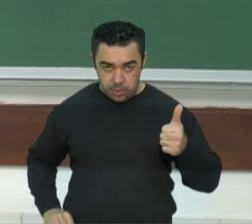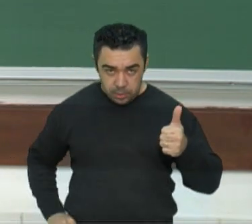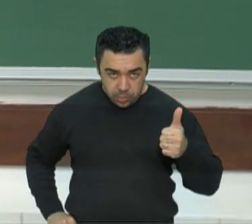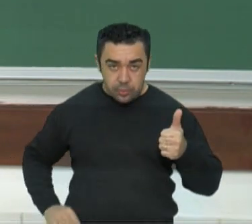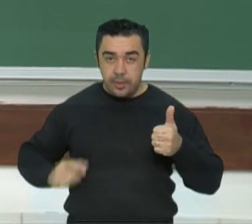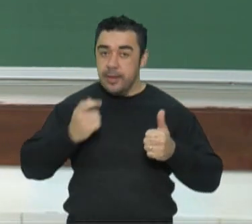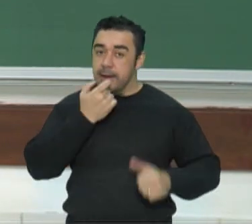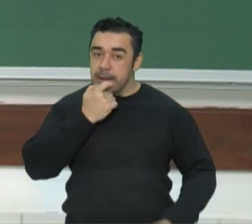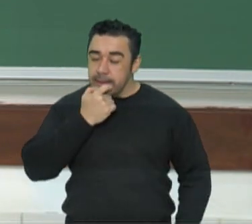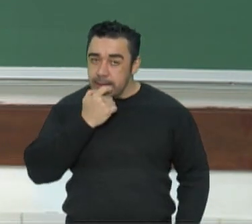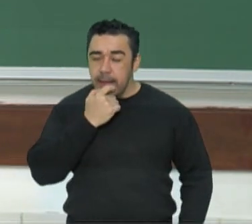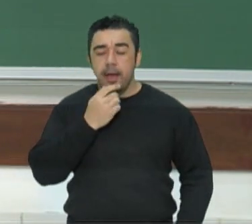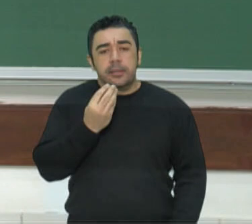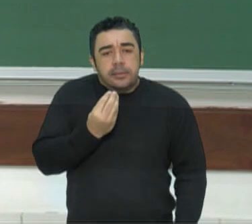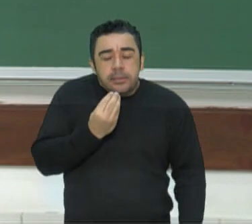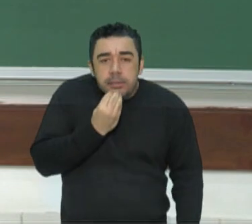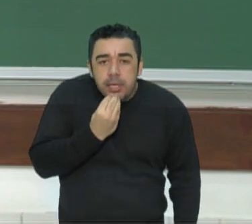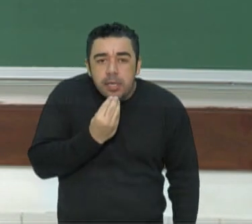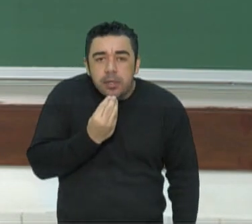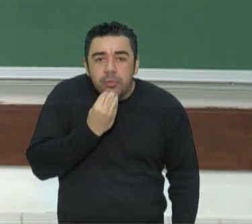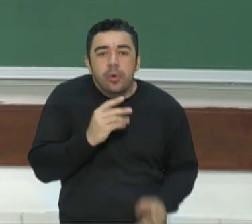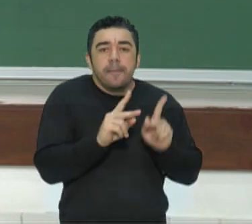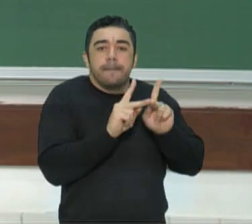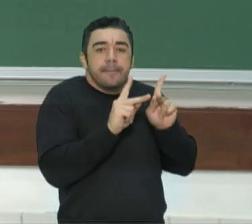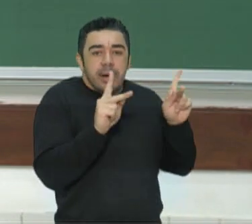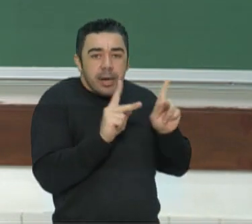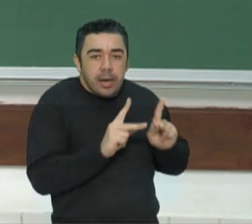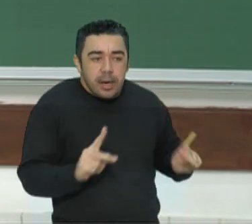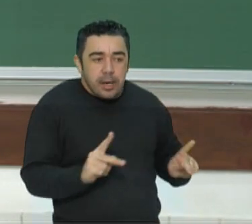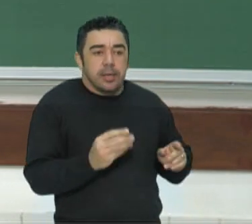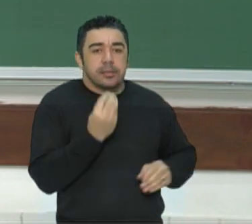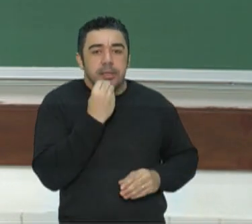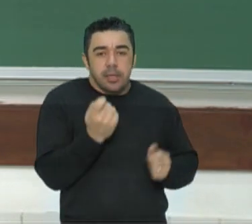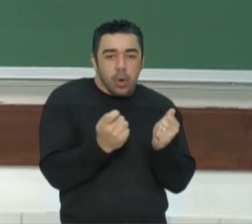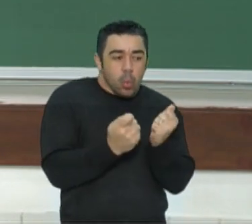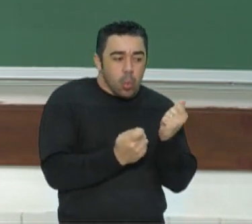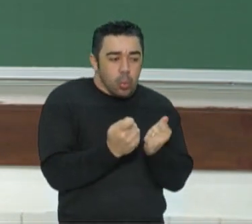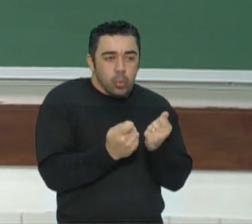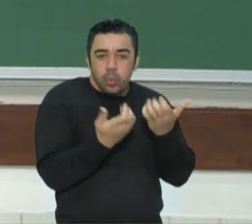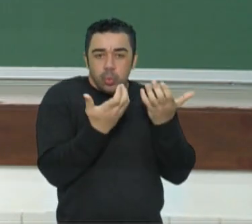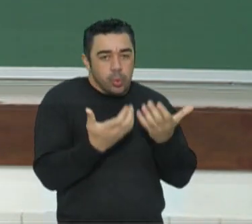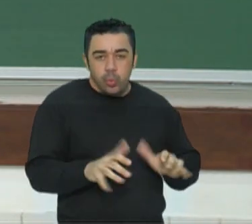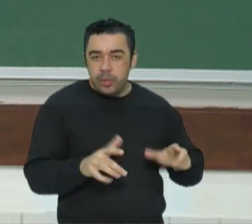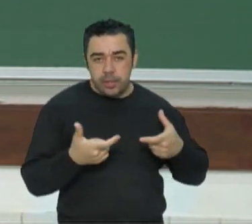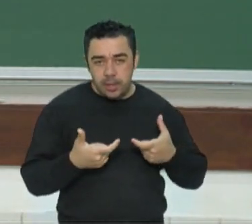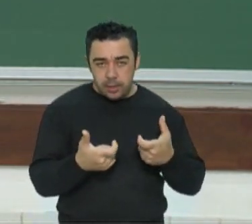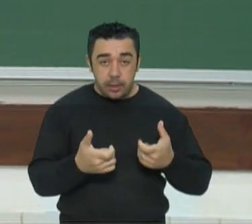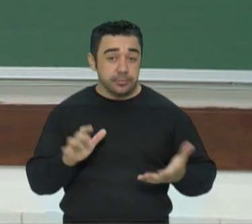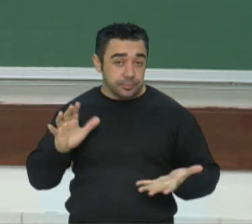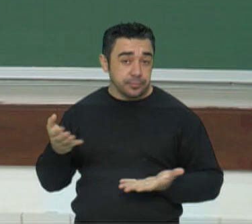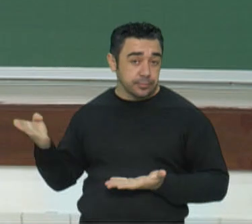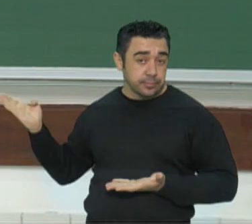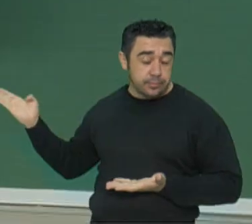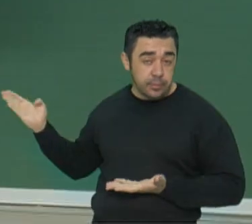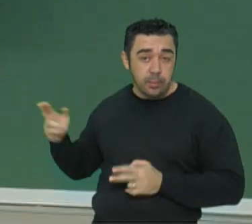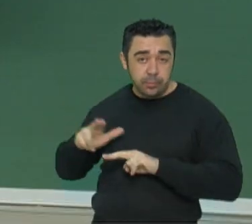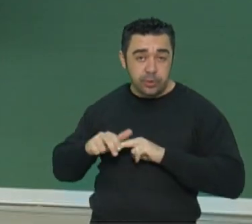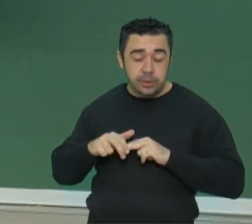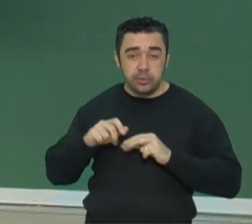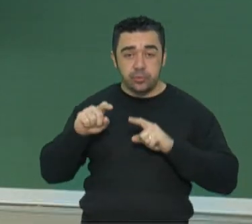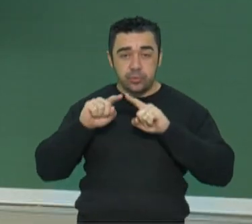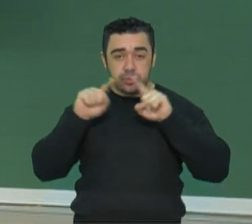apaziguamento, promover a paz, tentar controlar os ânimos sem guerra. É isso que a charge está